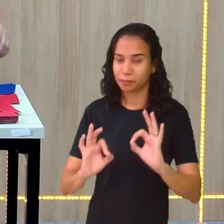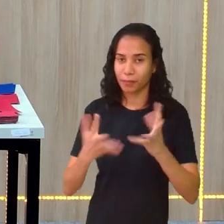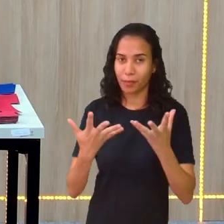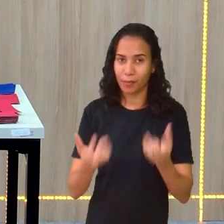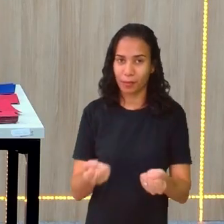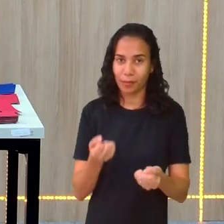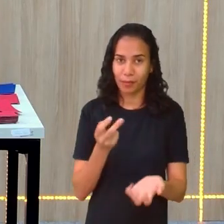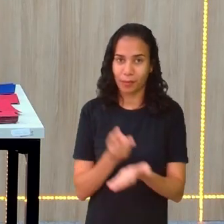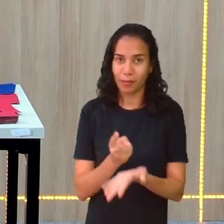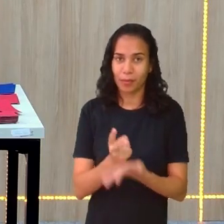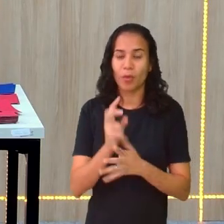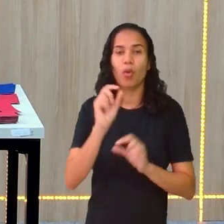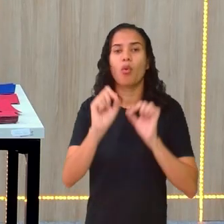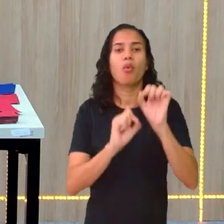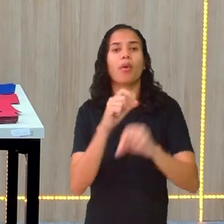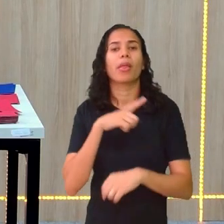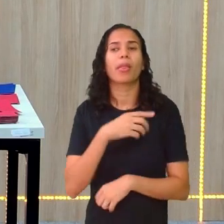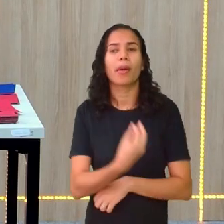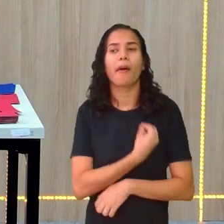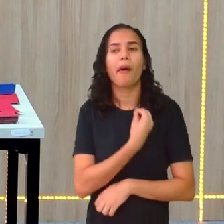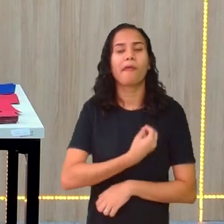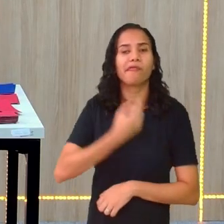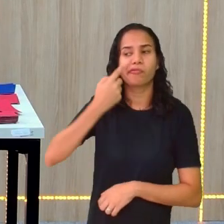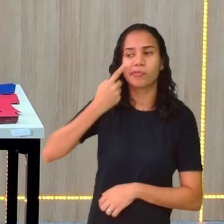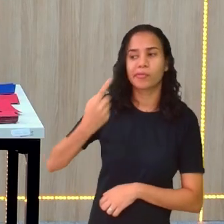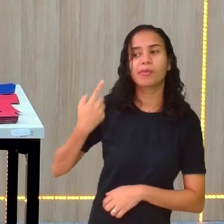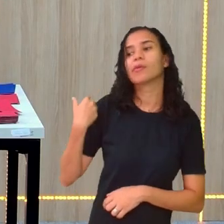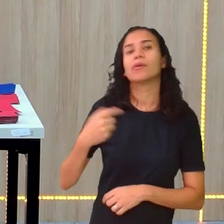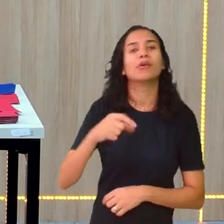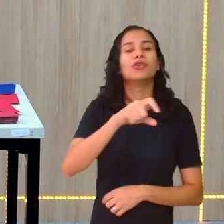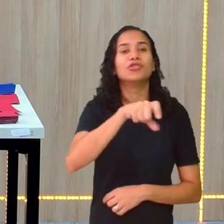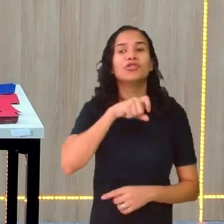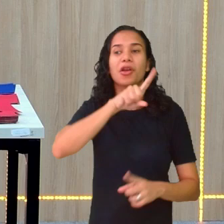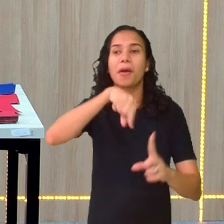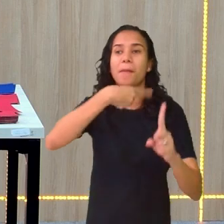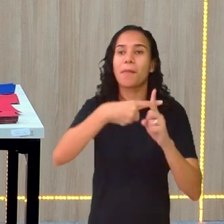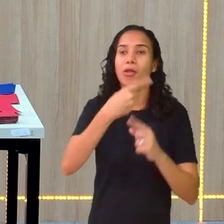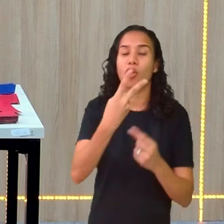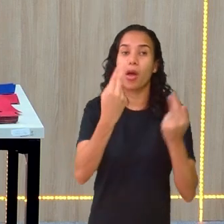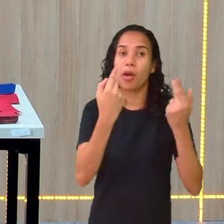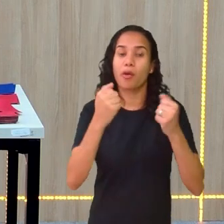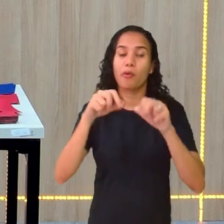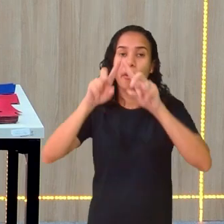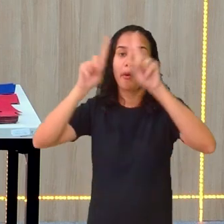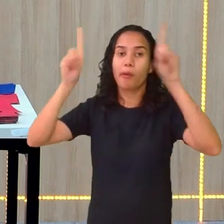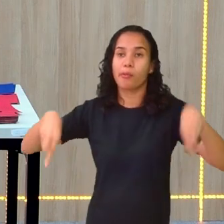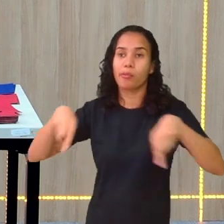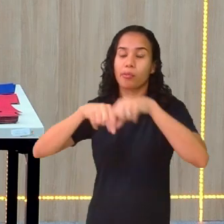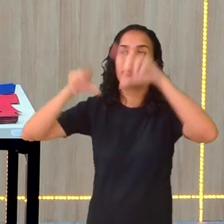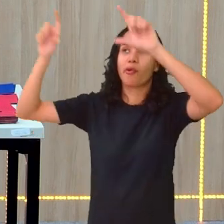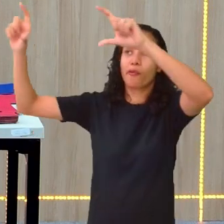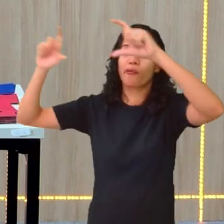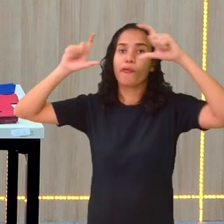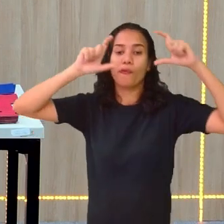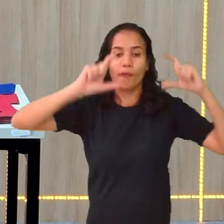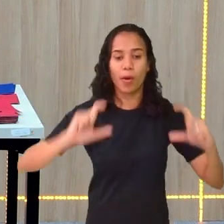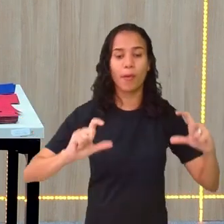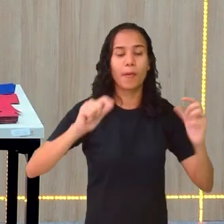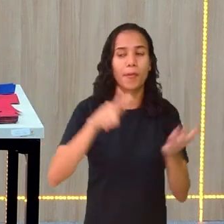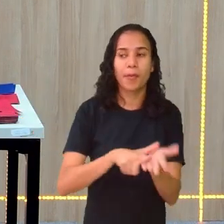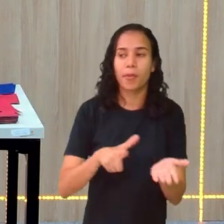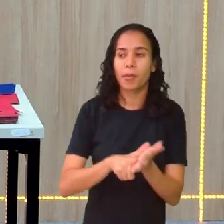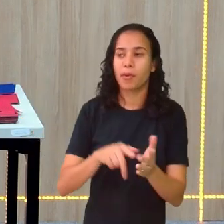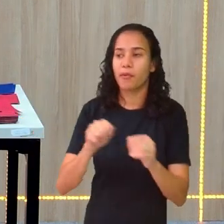vamos lá. O que eu tenho aqui? Eu tenho X mais 2, é a mesma expressão que tem lá nos parênteses. O que eu vou